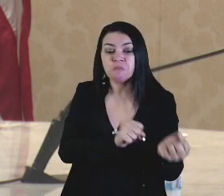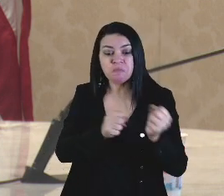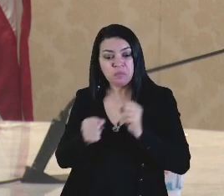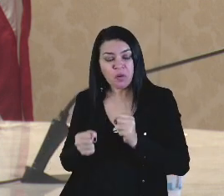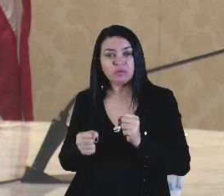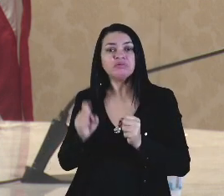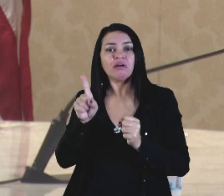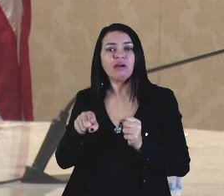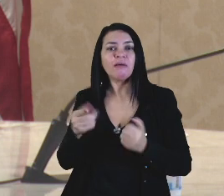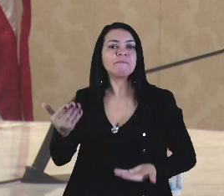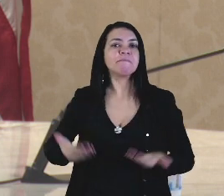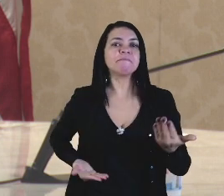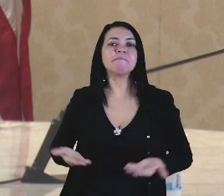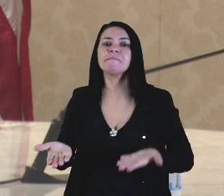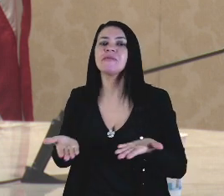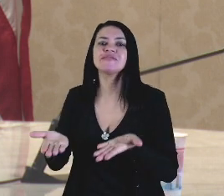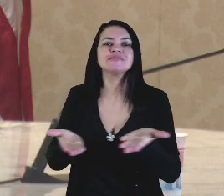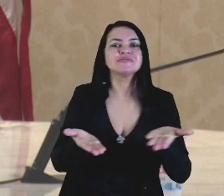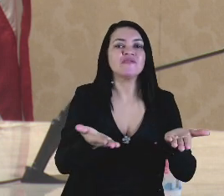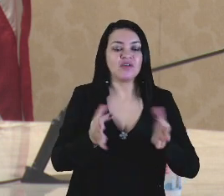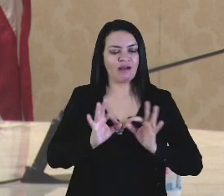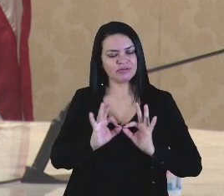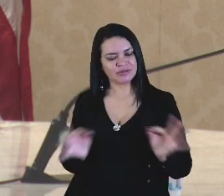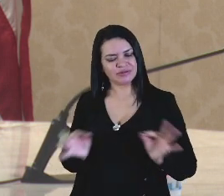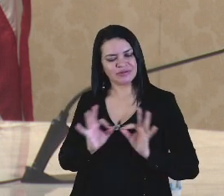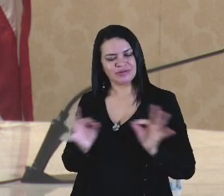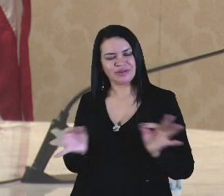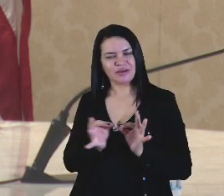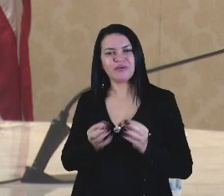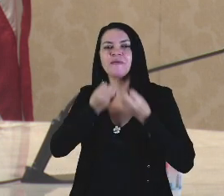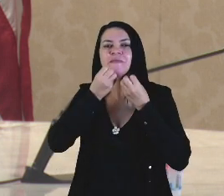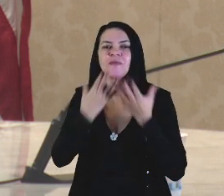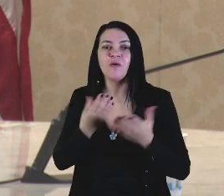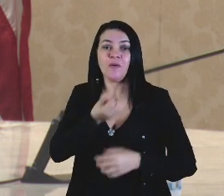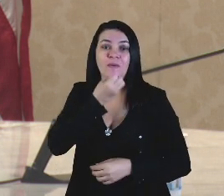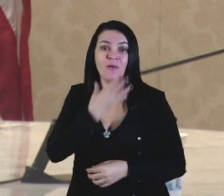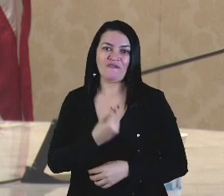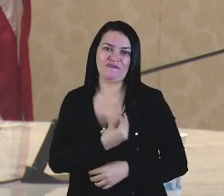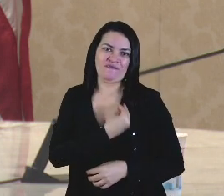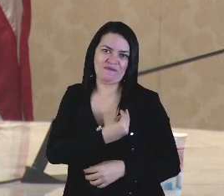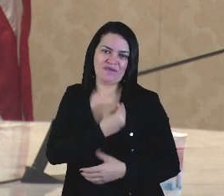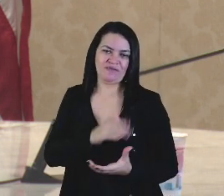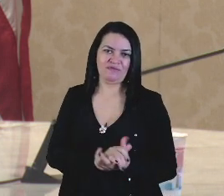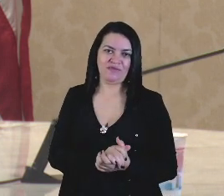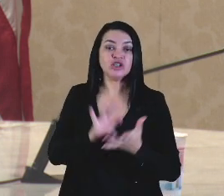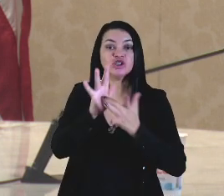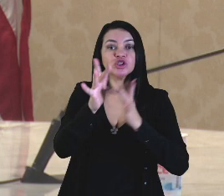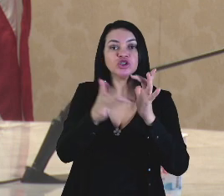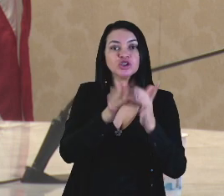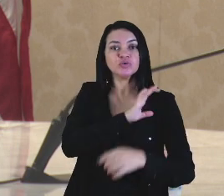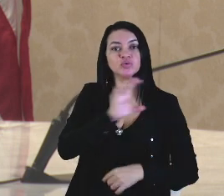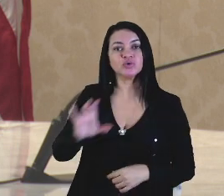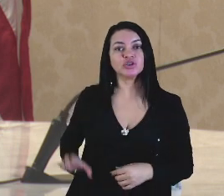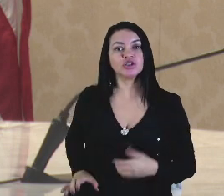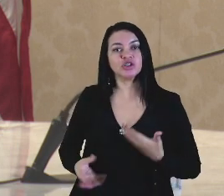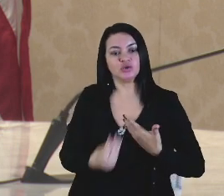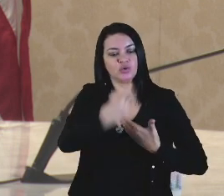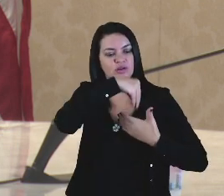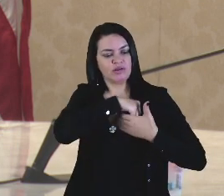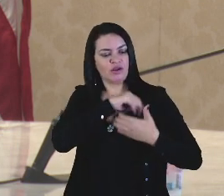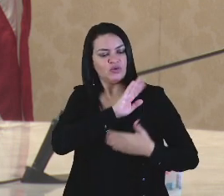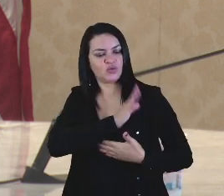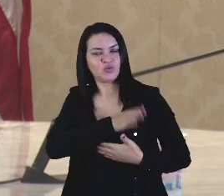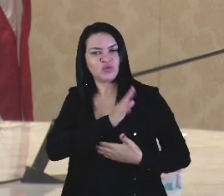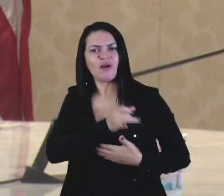simplicidade é a receita do bom governo. Jesus Cristo caminha nesses dias nos nossos corações